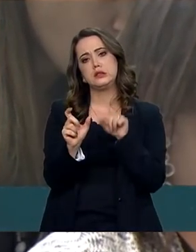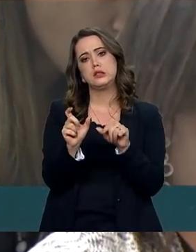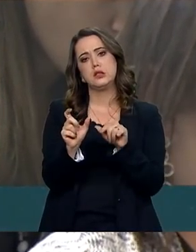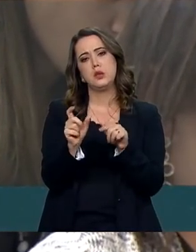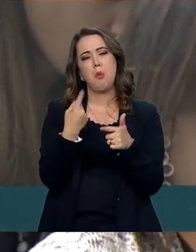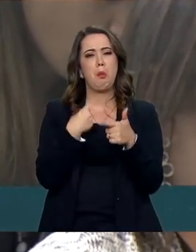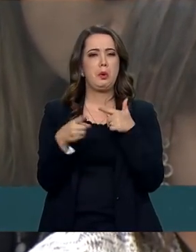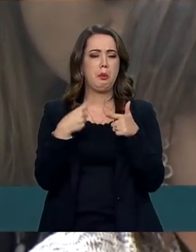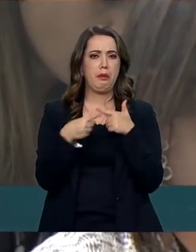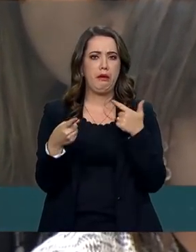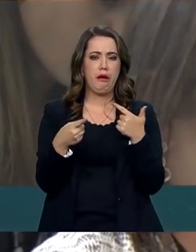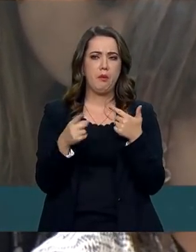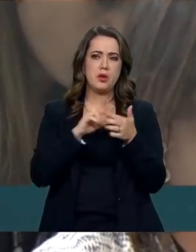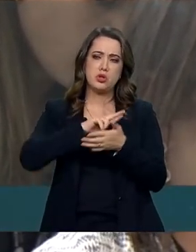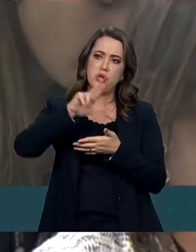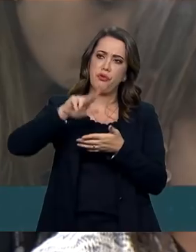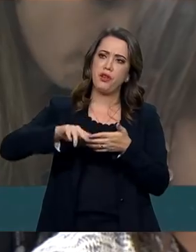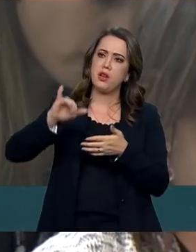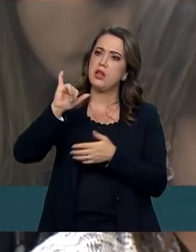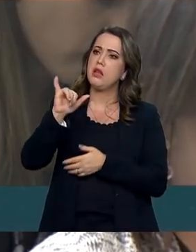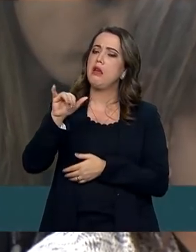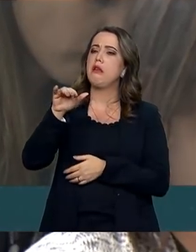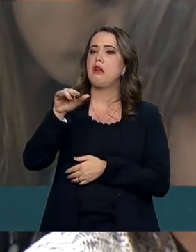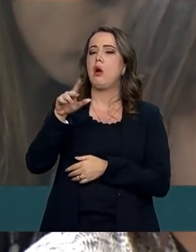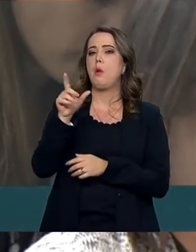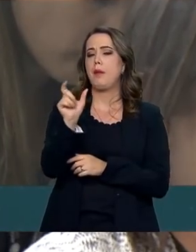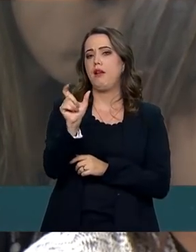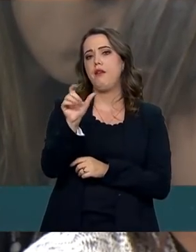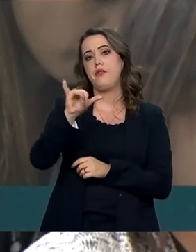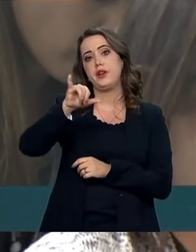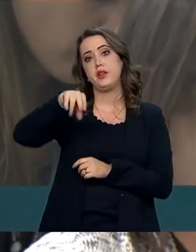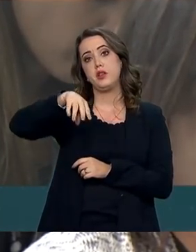Irregularidades, inconsistências. Inconsistências.